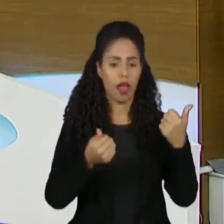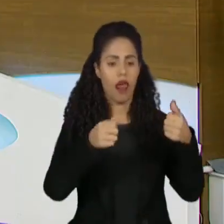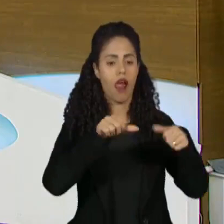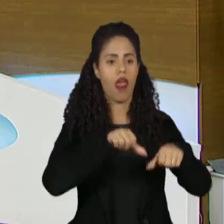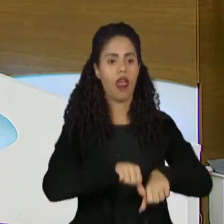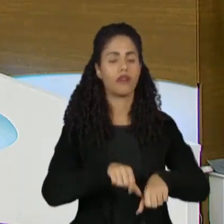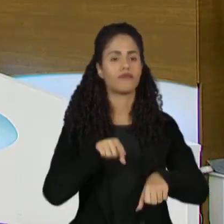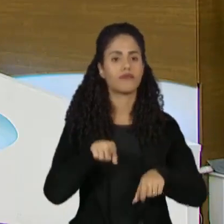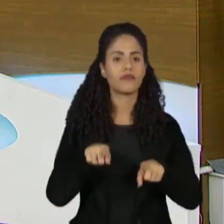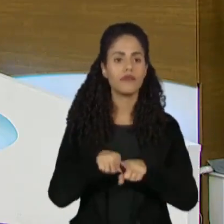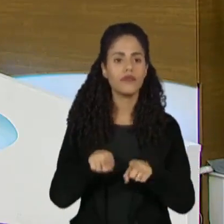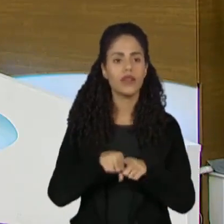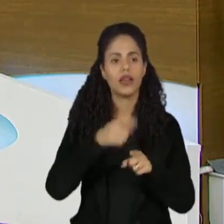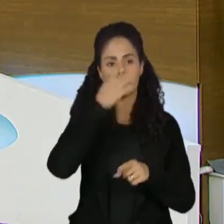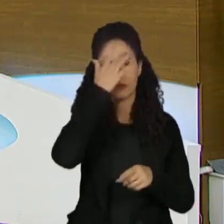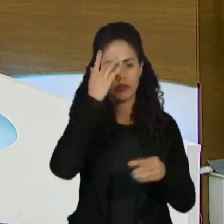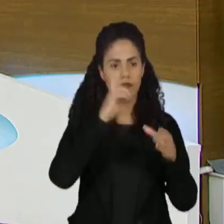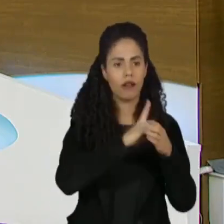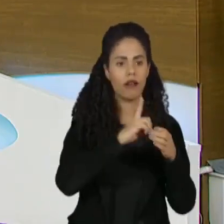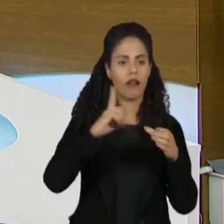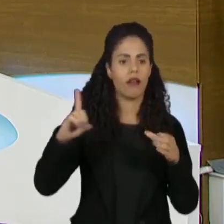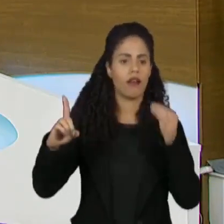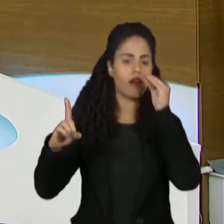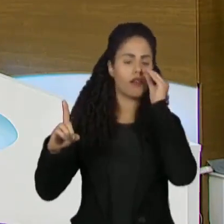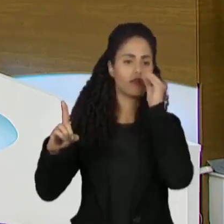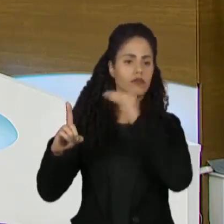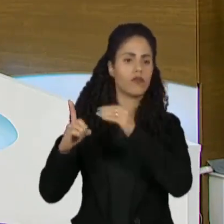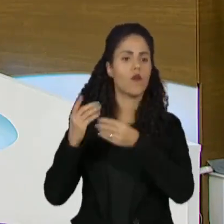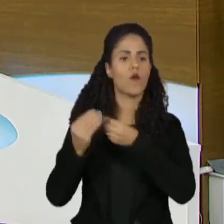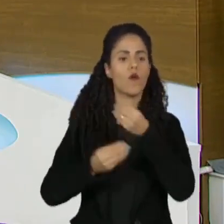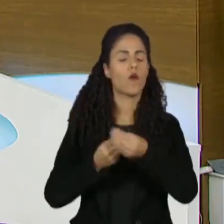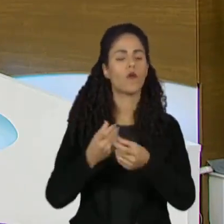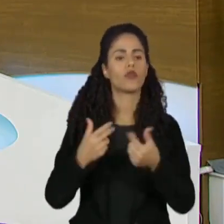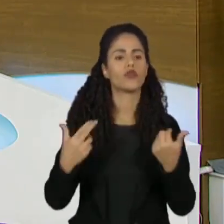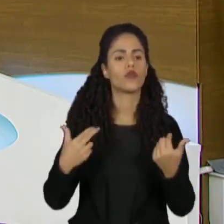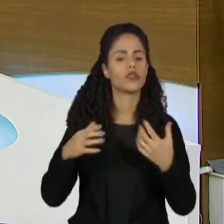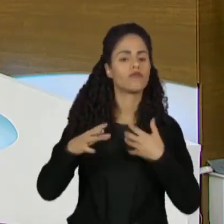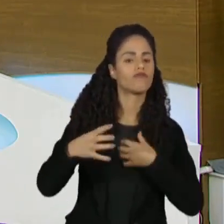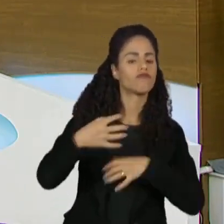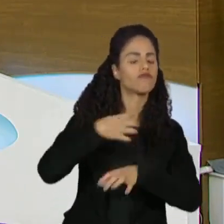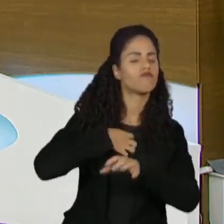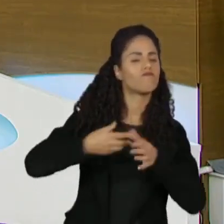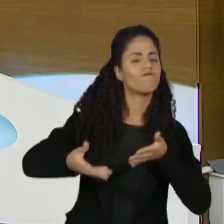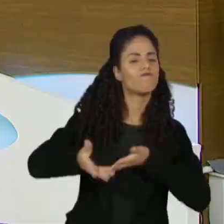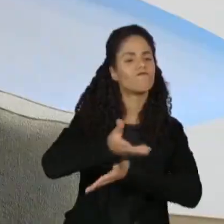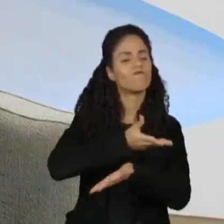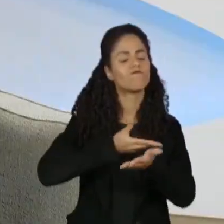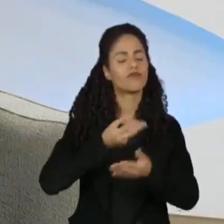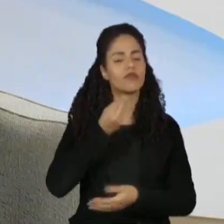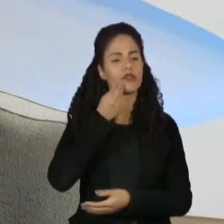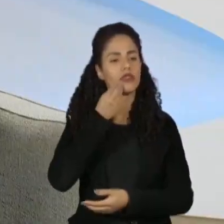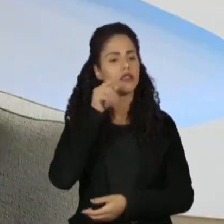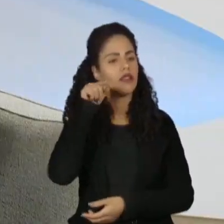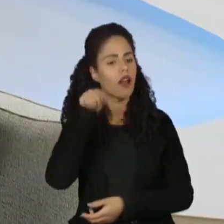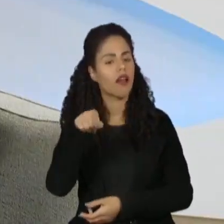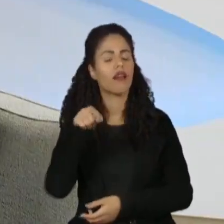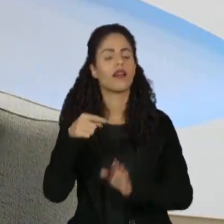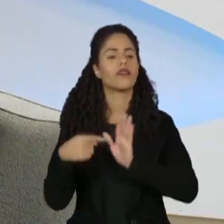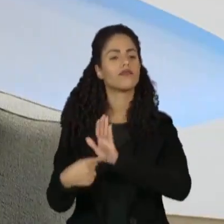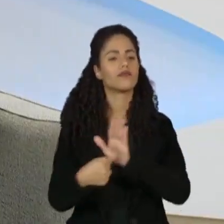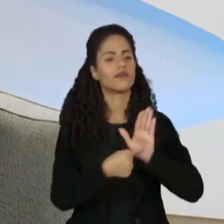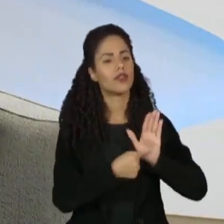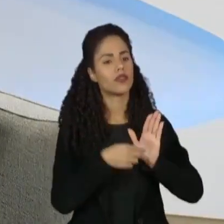os excluídos, como ele trata disso com uma empatia muito especial, ele leva a gente até o